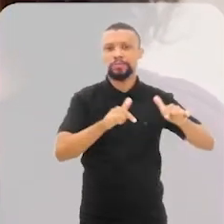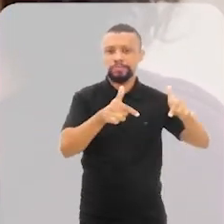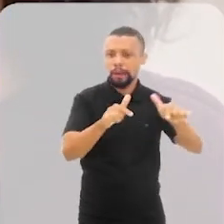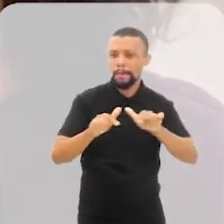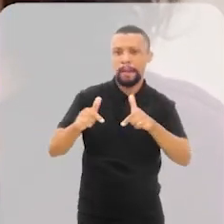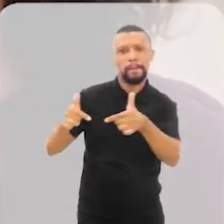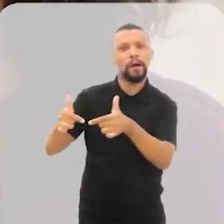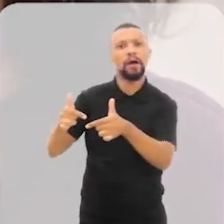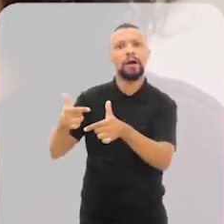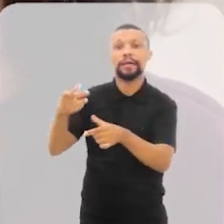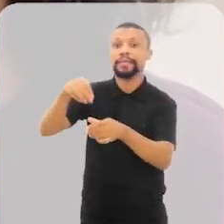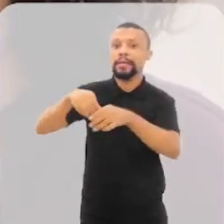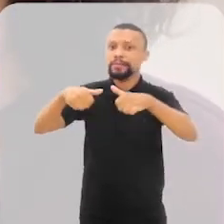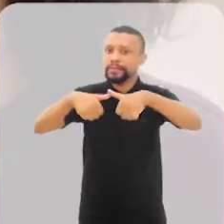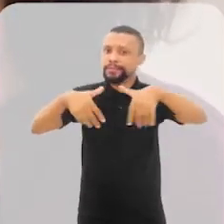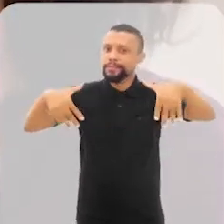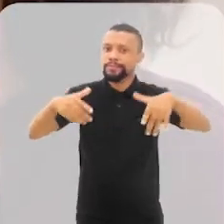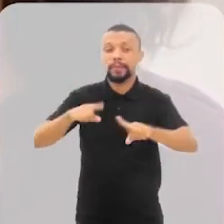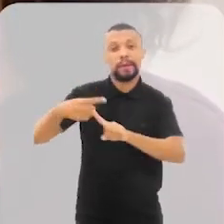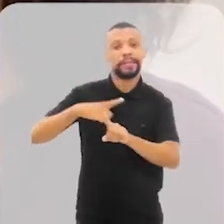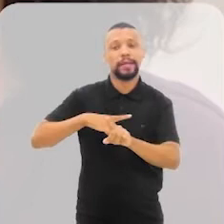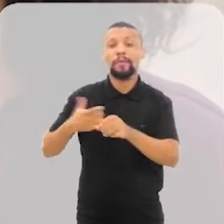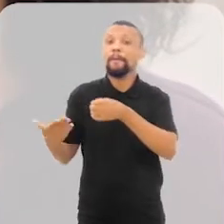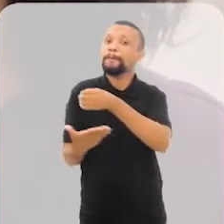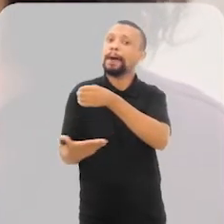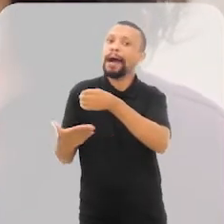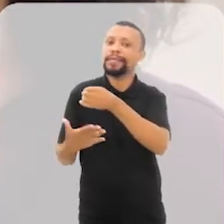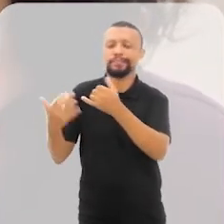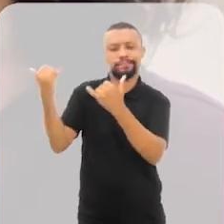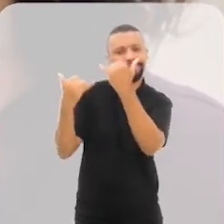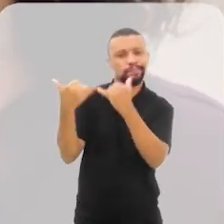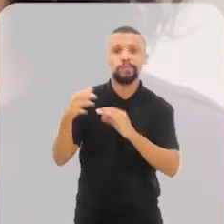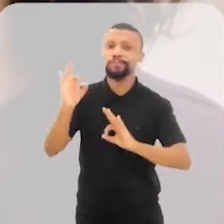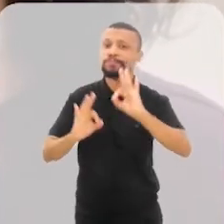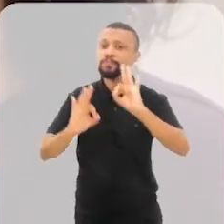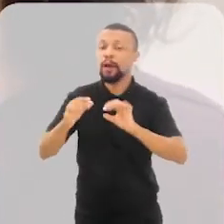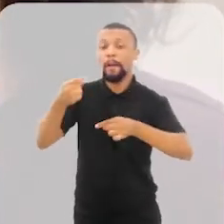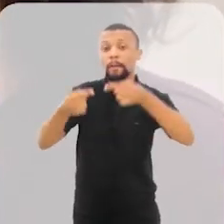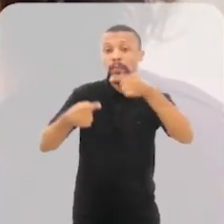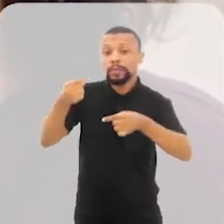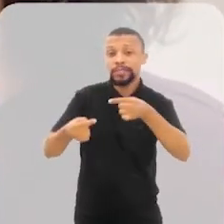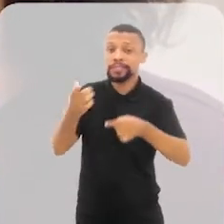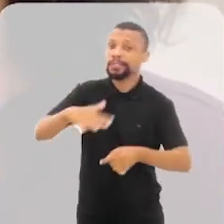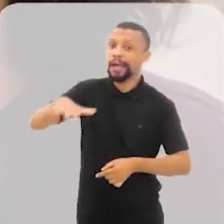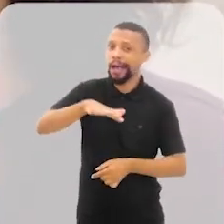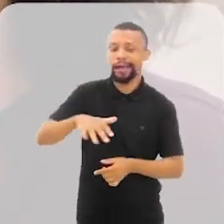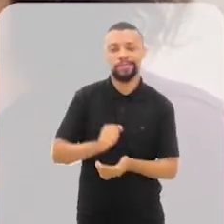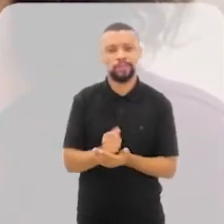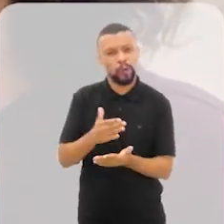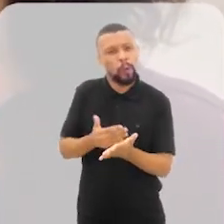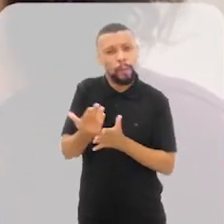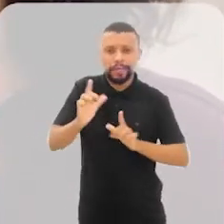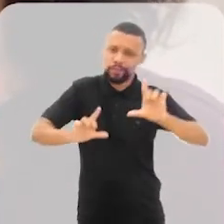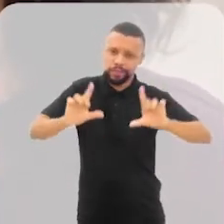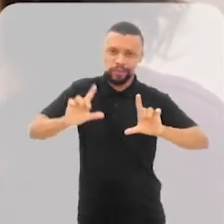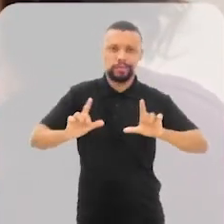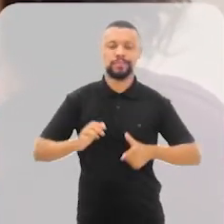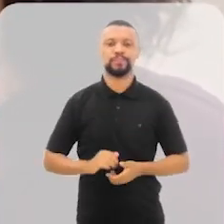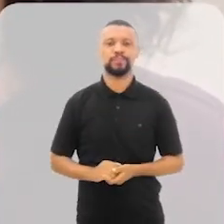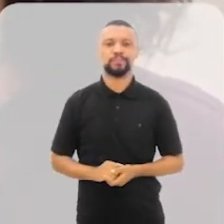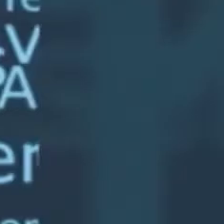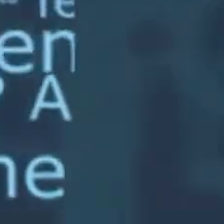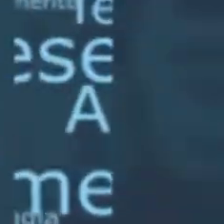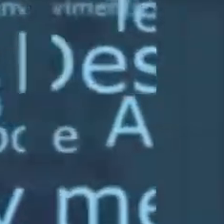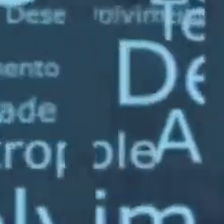diferentes atores desse ecossistema, além de servir como fonte para a formulação de políticas públicas do setor. Rio em Foco